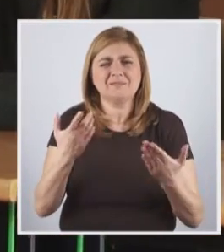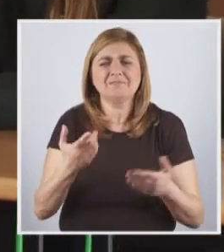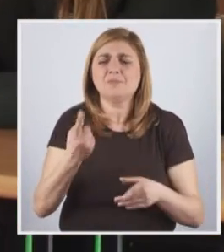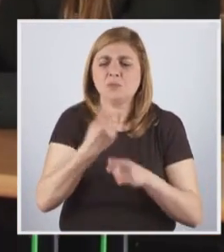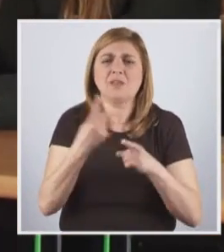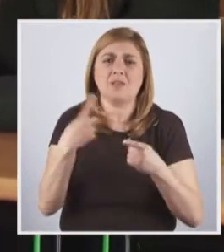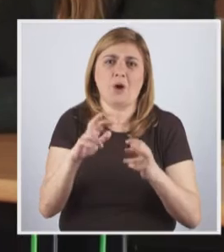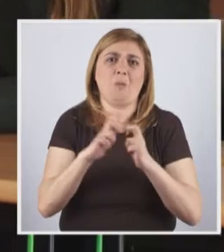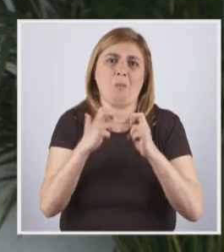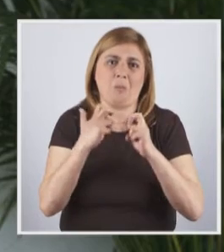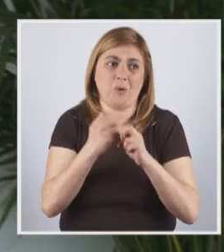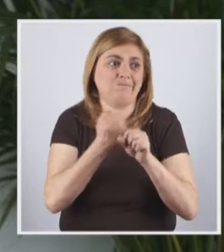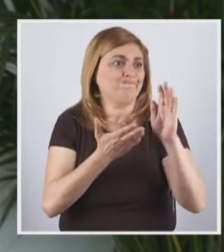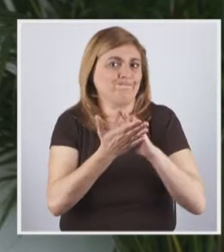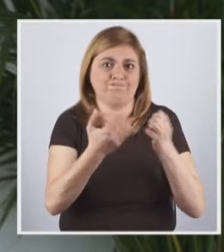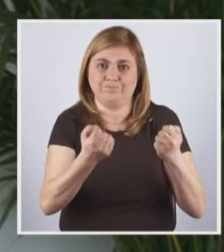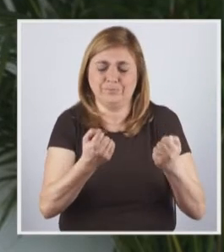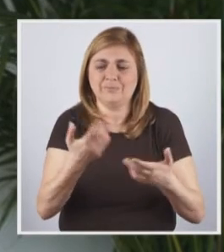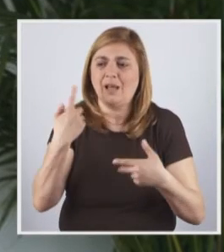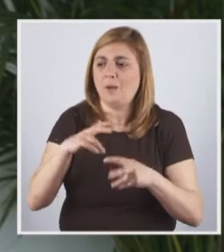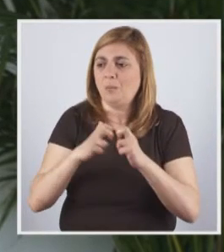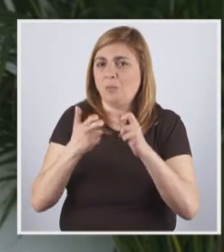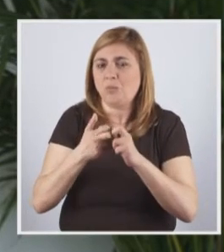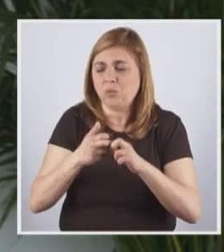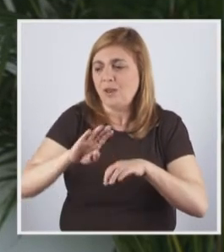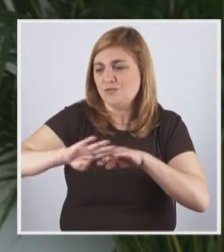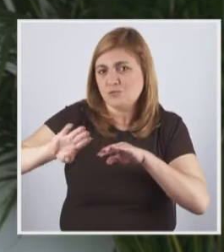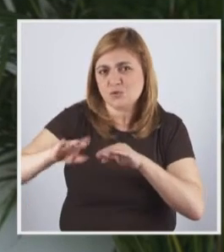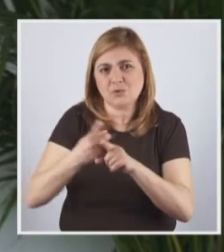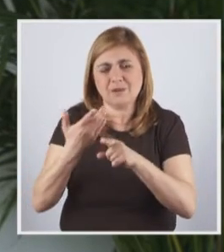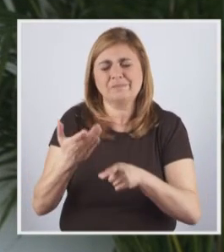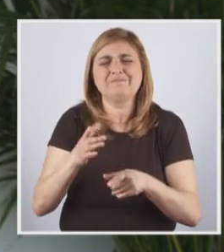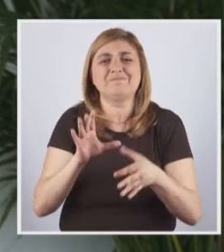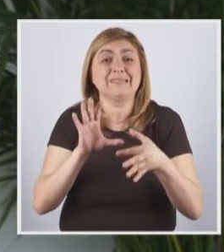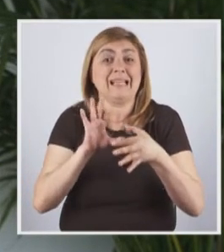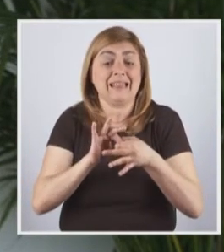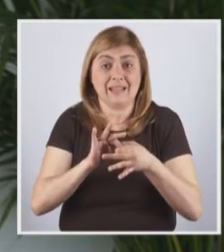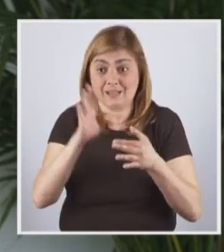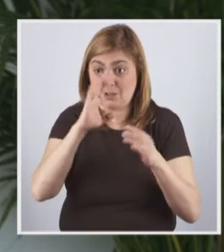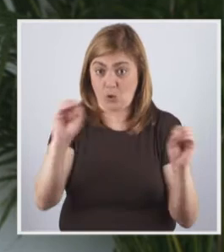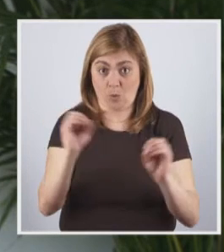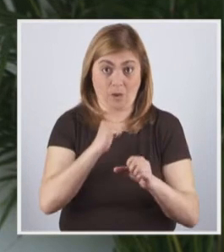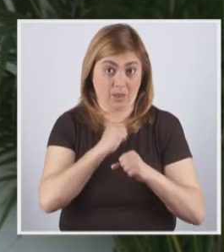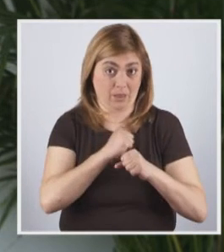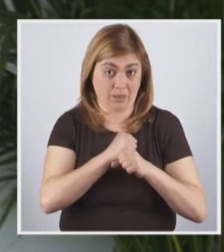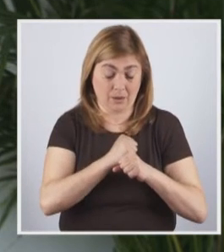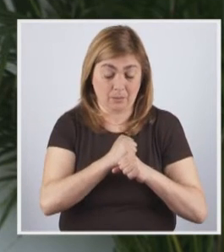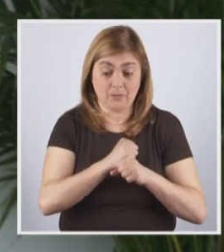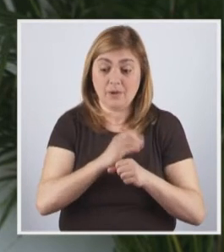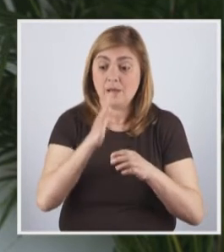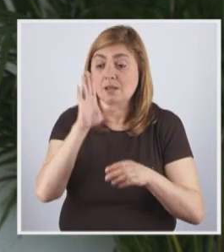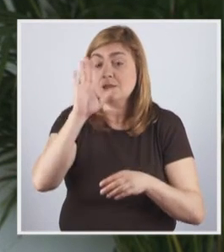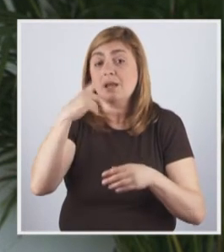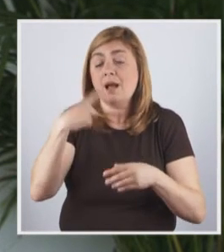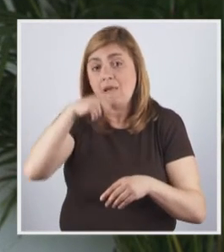temos um problema de empregabilidade, como sabemos, temos um problema de exclusão associado, porque se não há emprego, ou se há